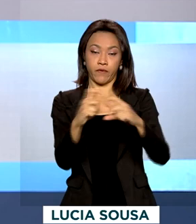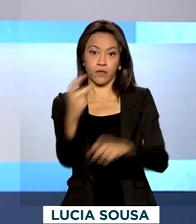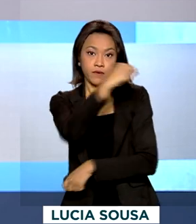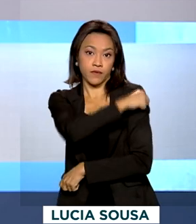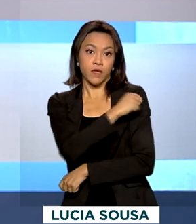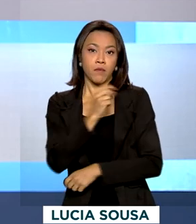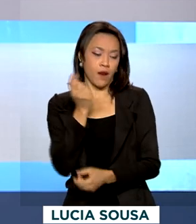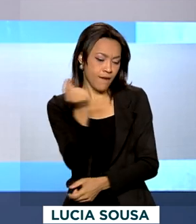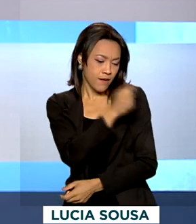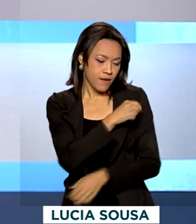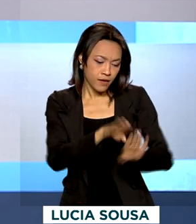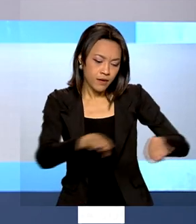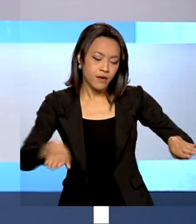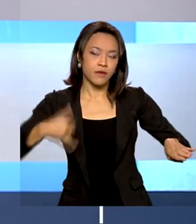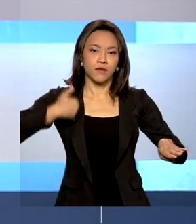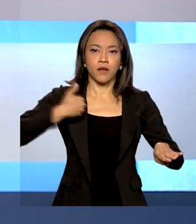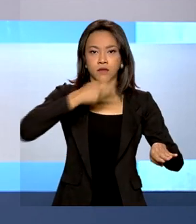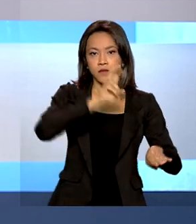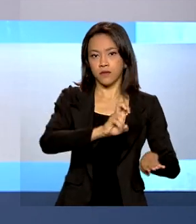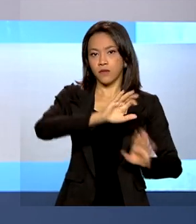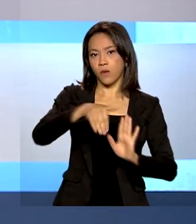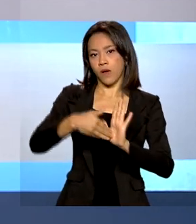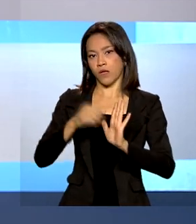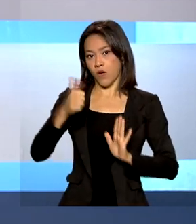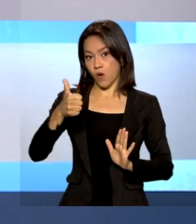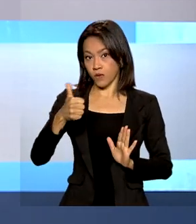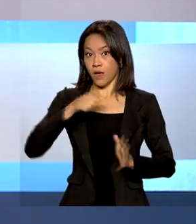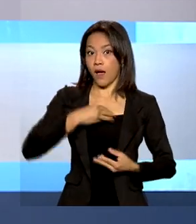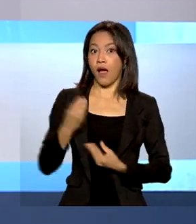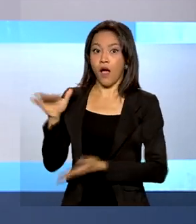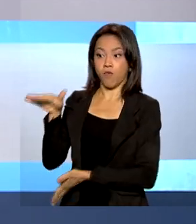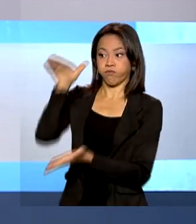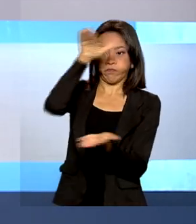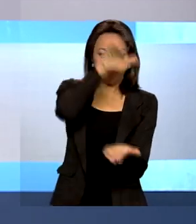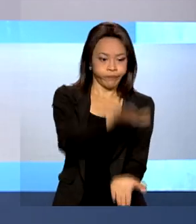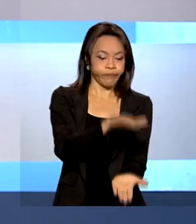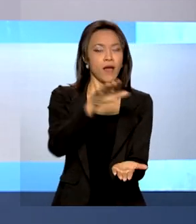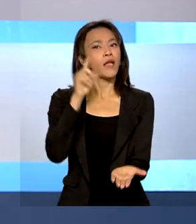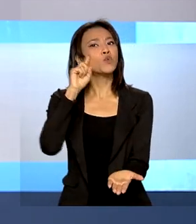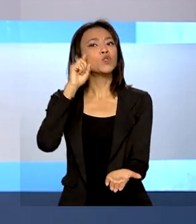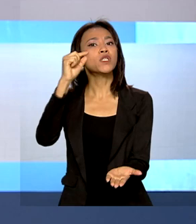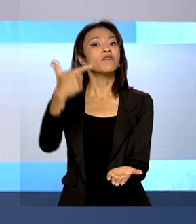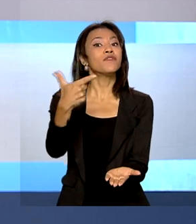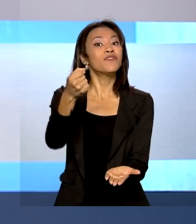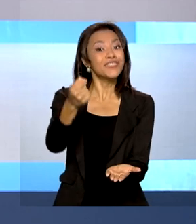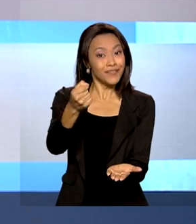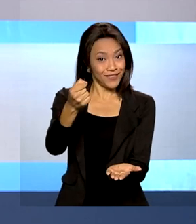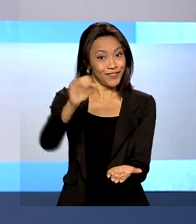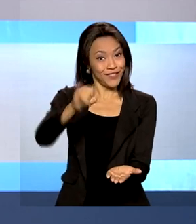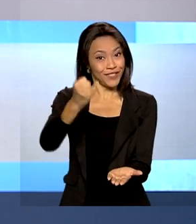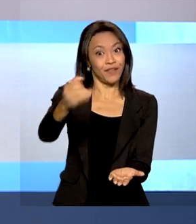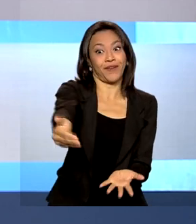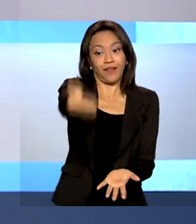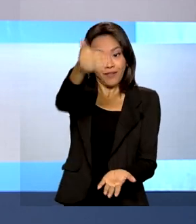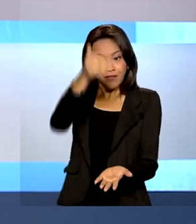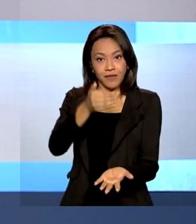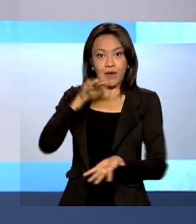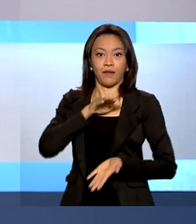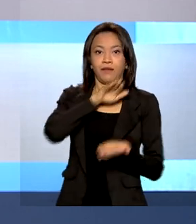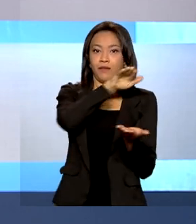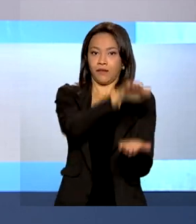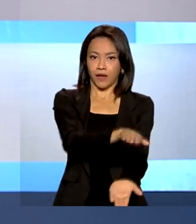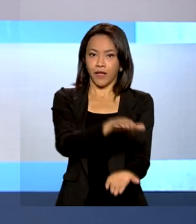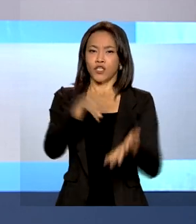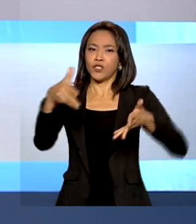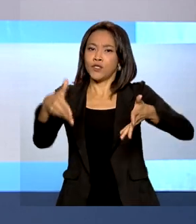de crianças entre 5 e 11 anos. A entrega desse lote seria em 20 de janeiro e foi antecipada. A carga chegou